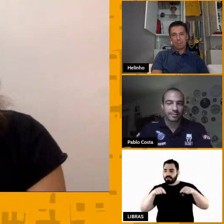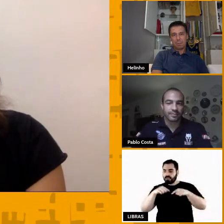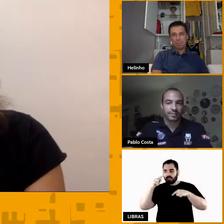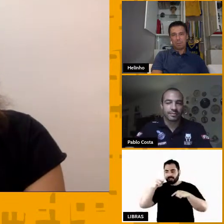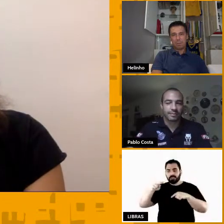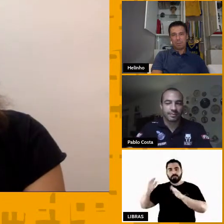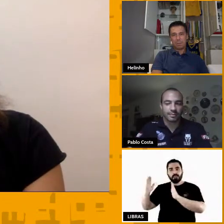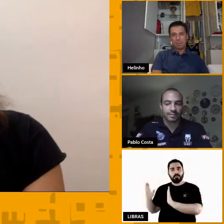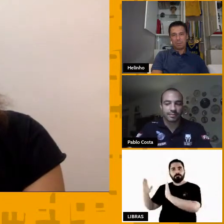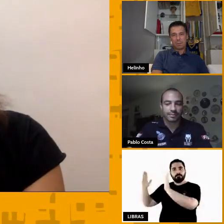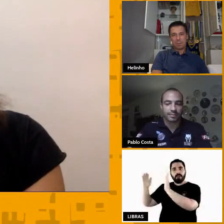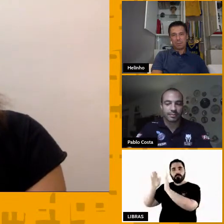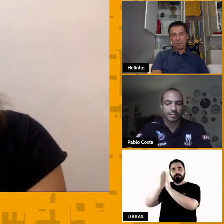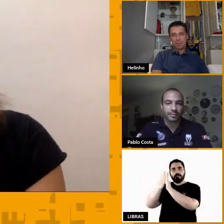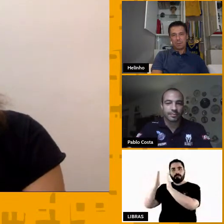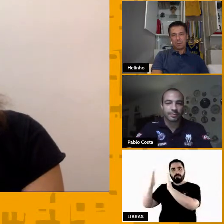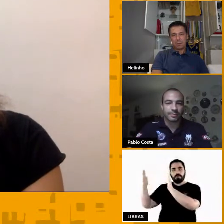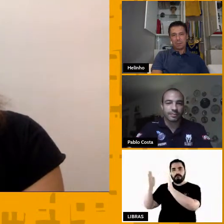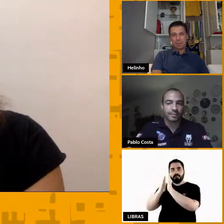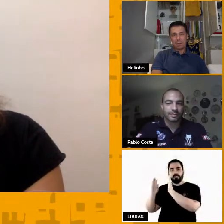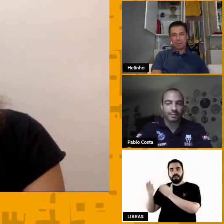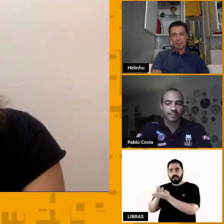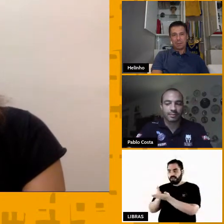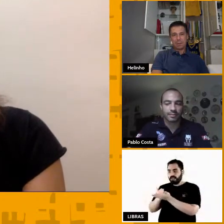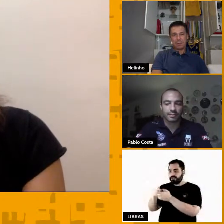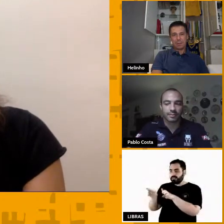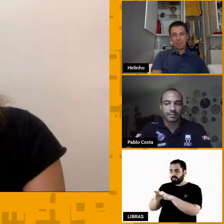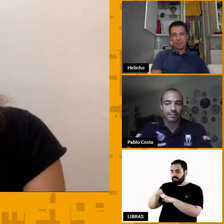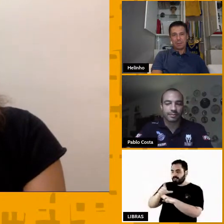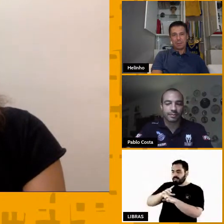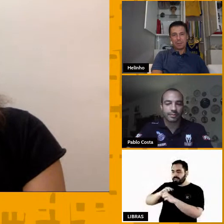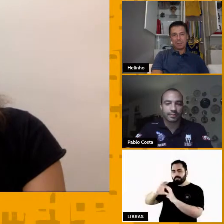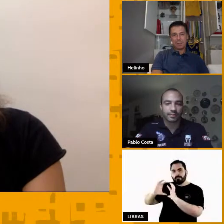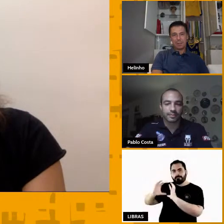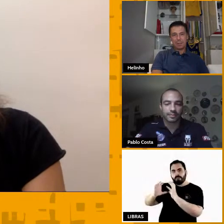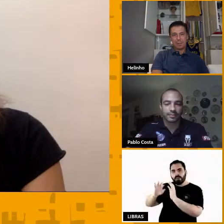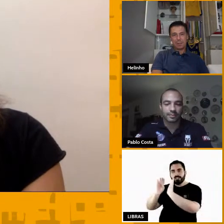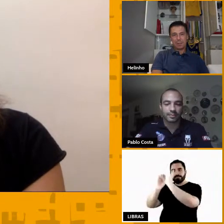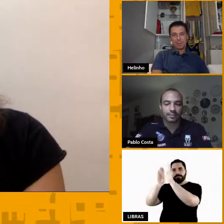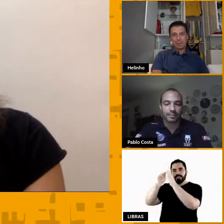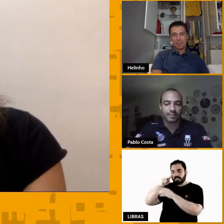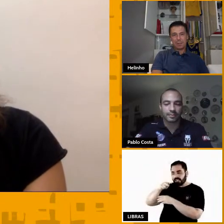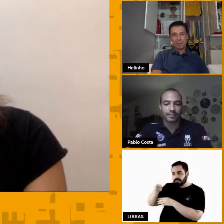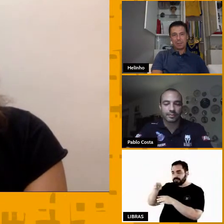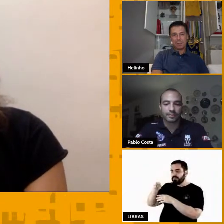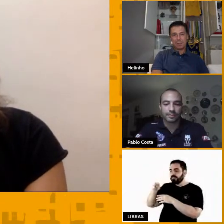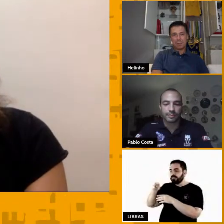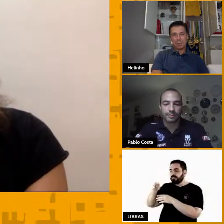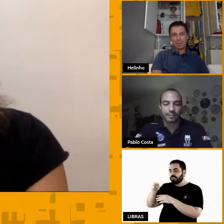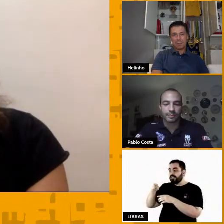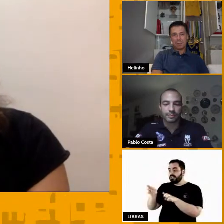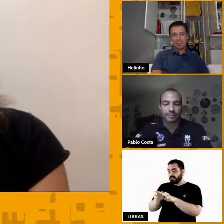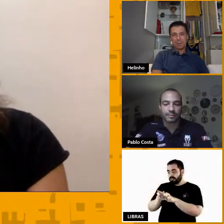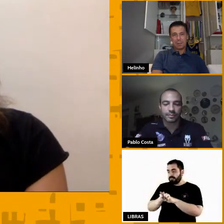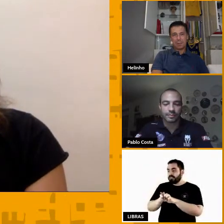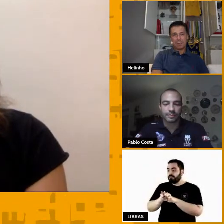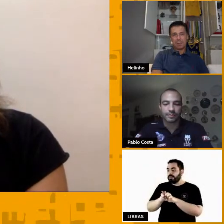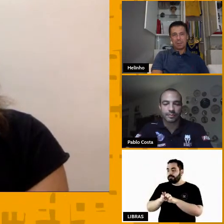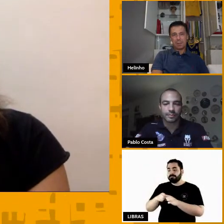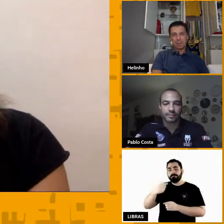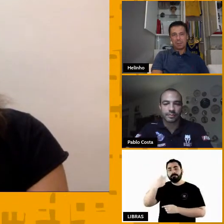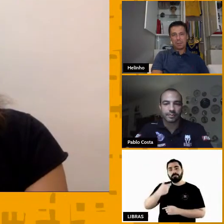com uma bolinha de basquete ali no fundo também, das minhas paixões. E vou me apresentar também. Eu sou